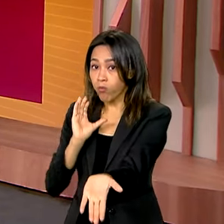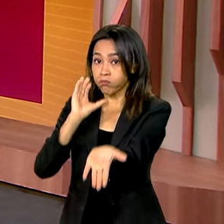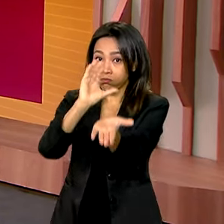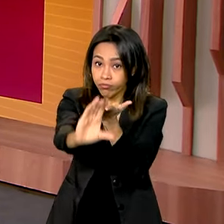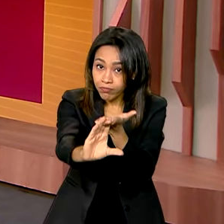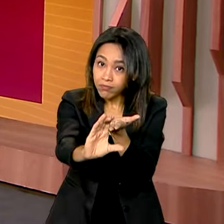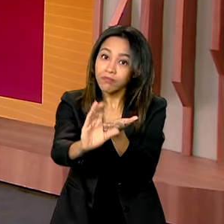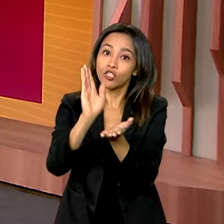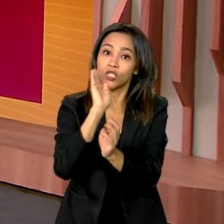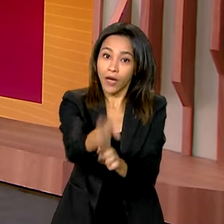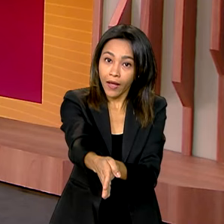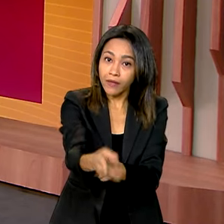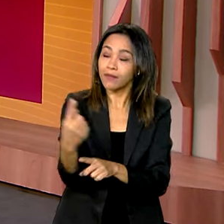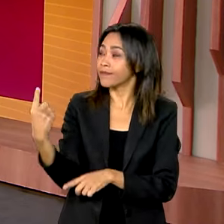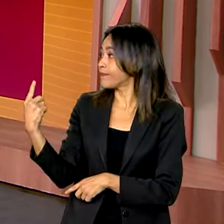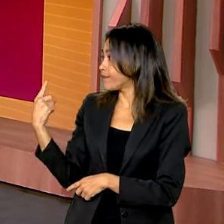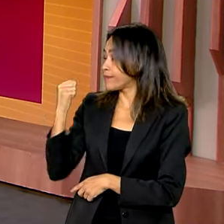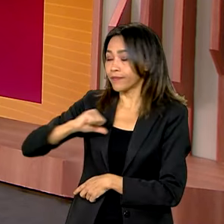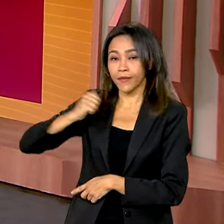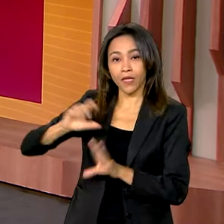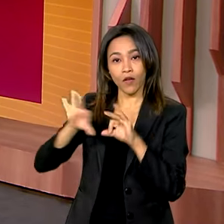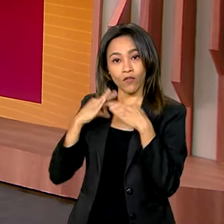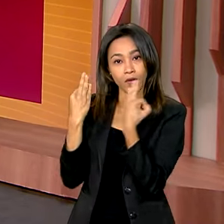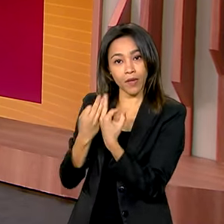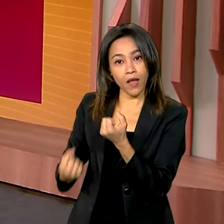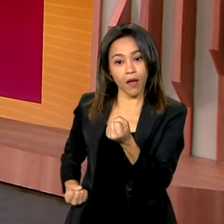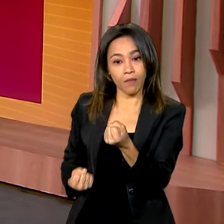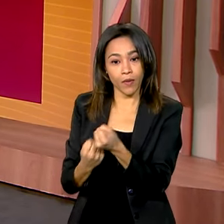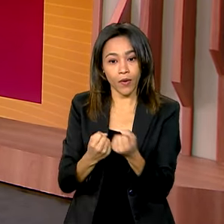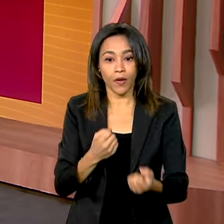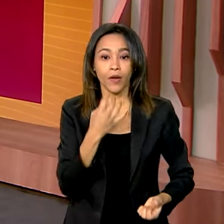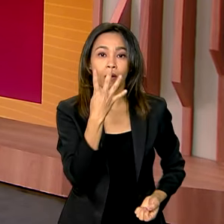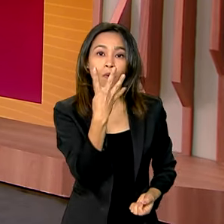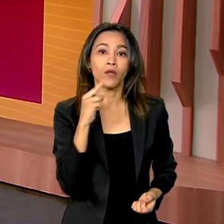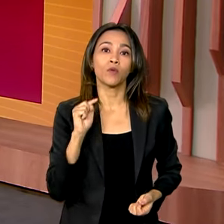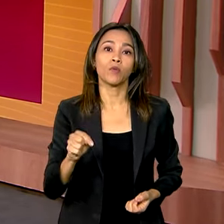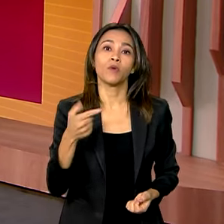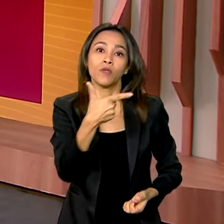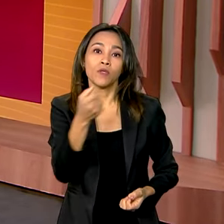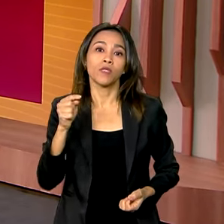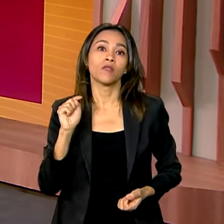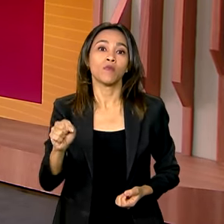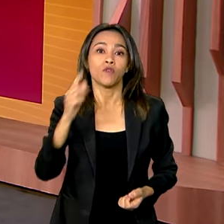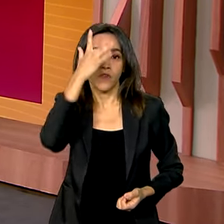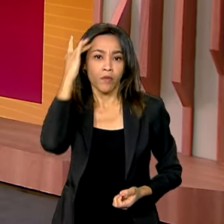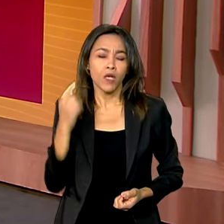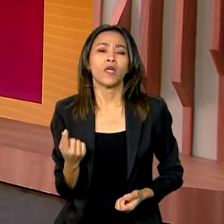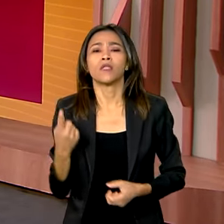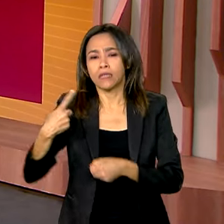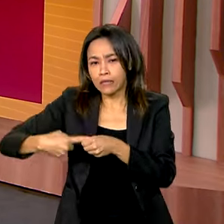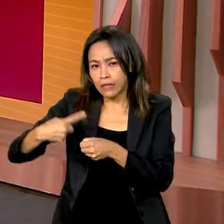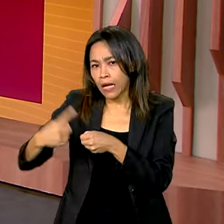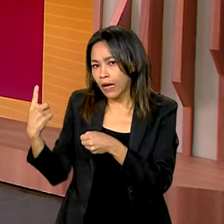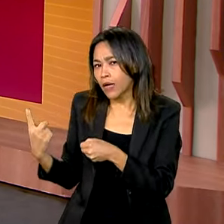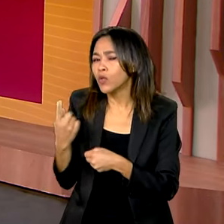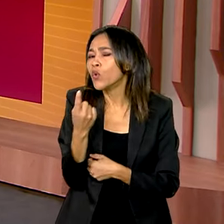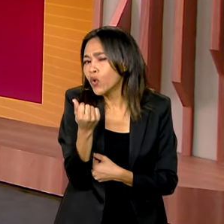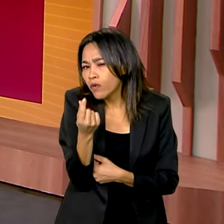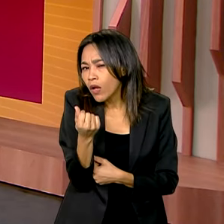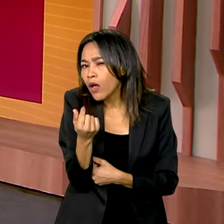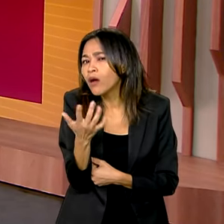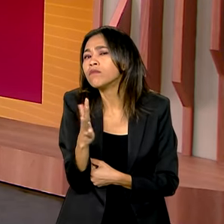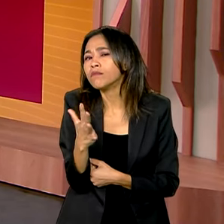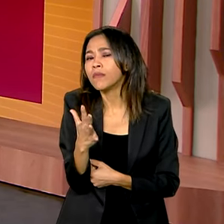somente o programa Bolsa Família atende a 4.200 famílias em Taperuá. O valor médio do benefício no